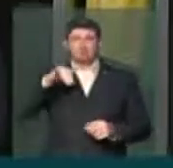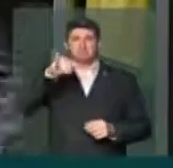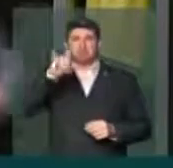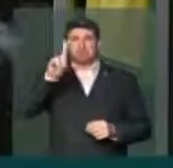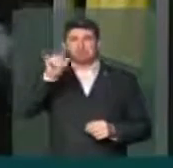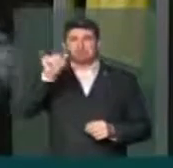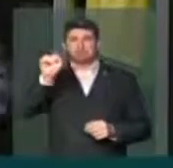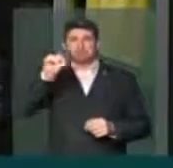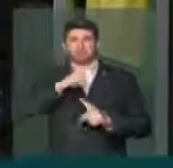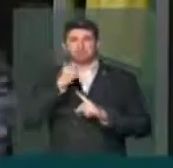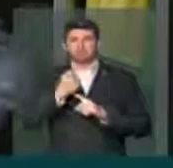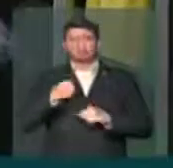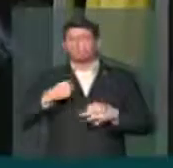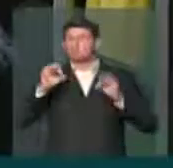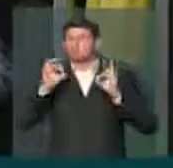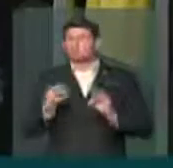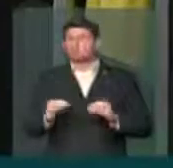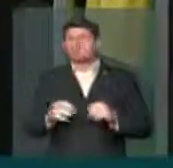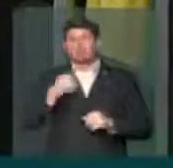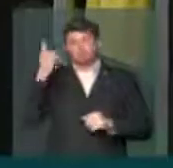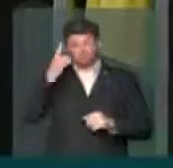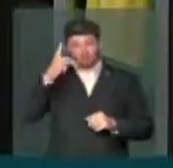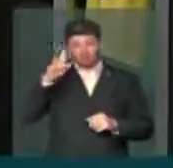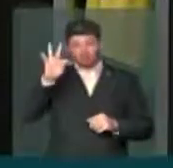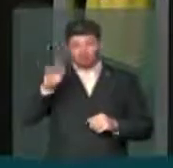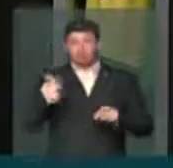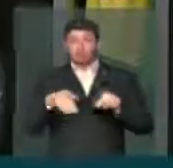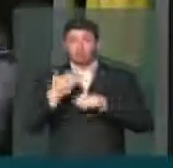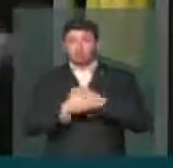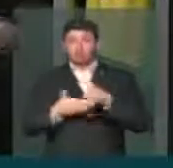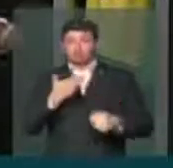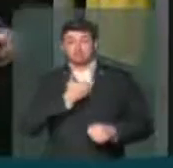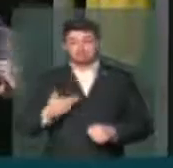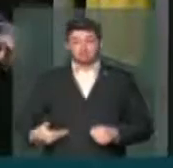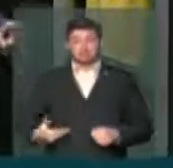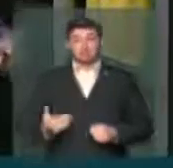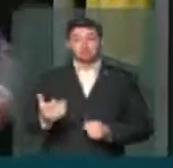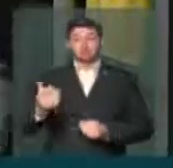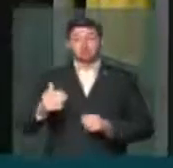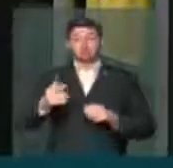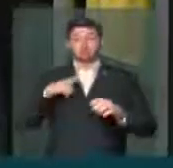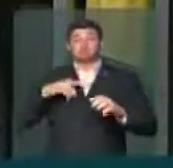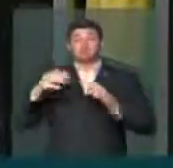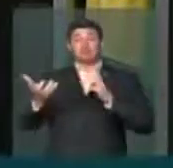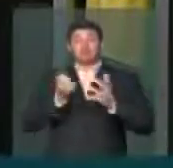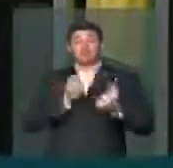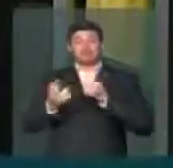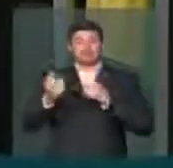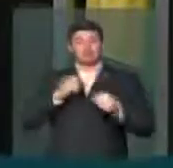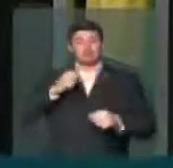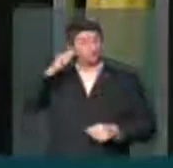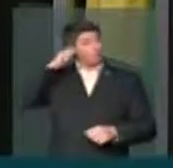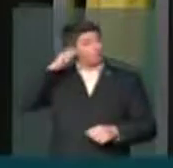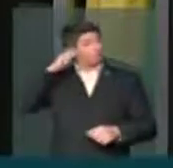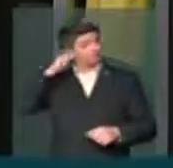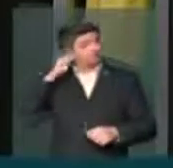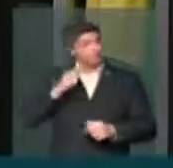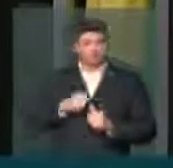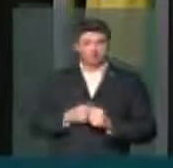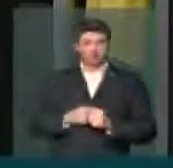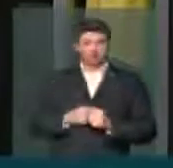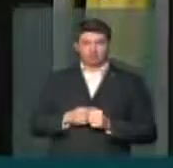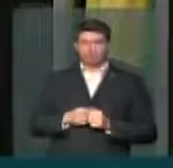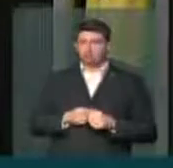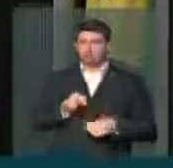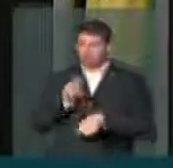sociais. Eu tenho certeza que os deputados do PT e da base aliada têm recebido do Brasil inteiro um puxão de orelha. Não